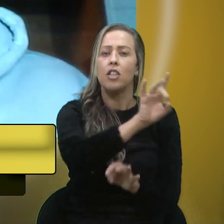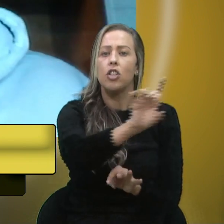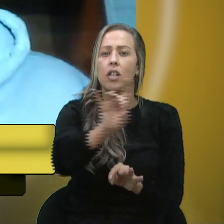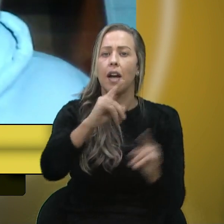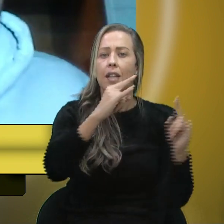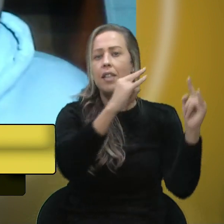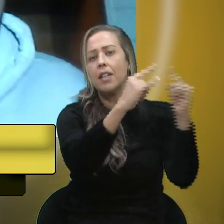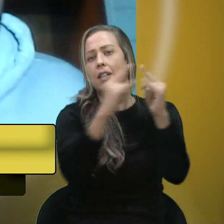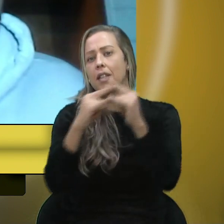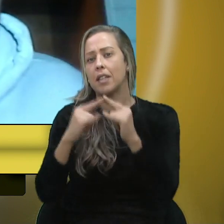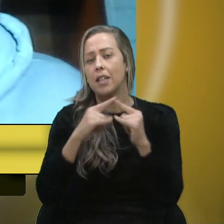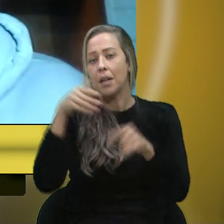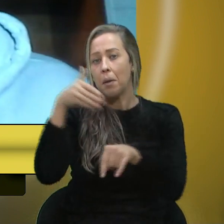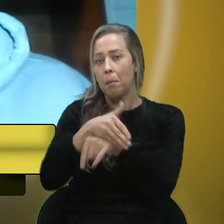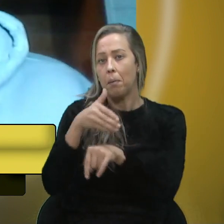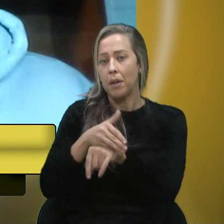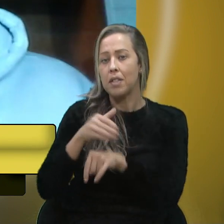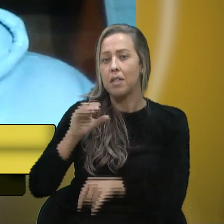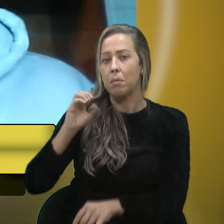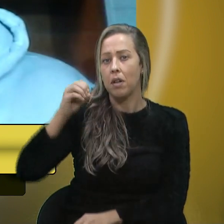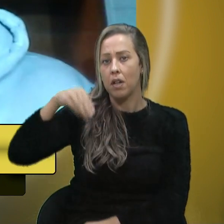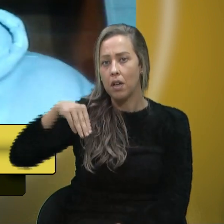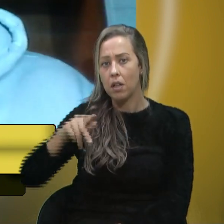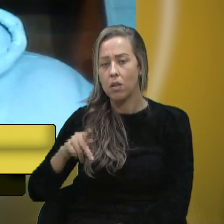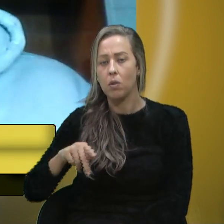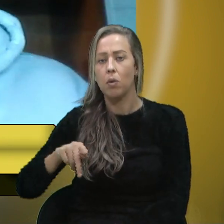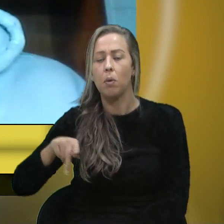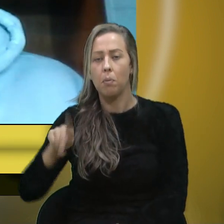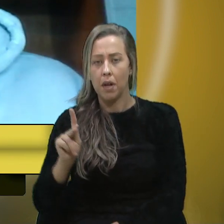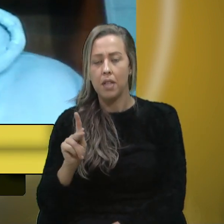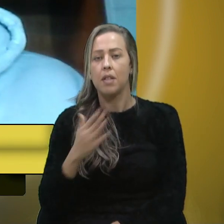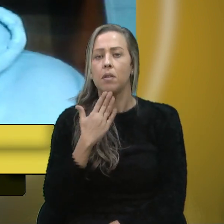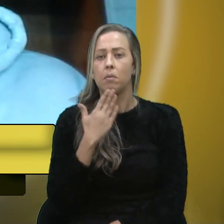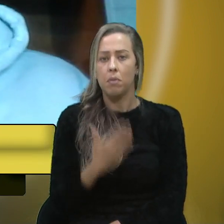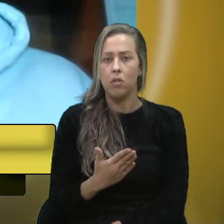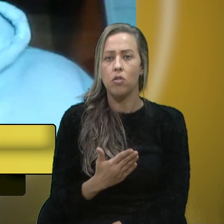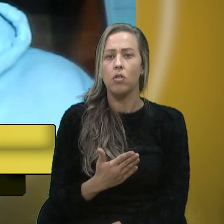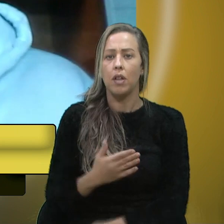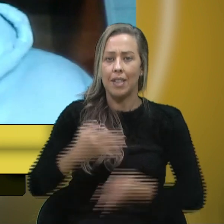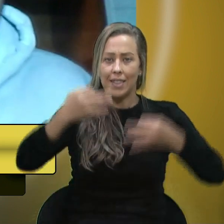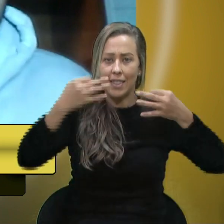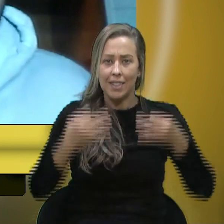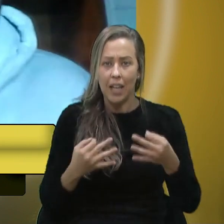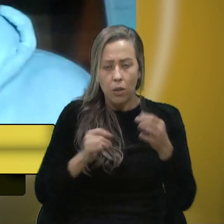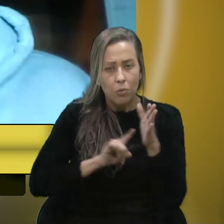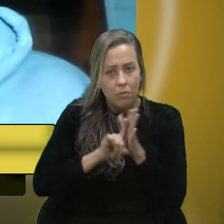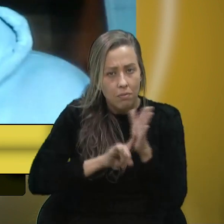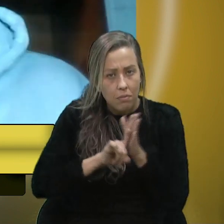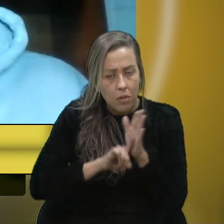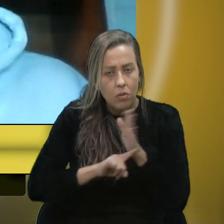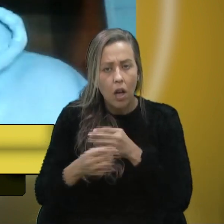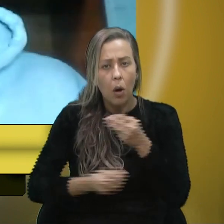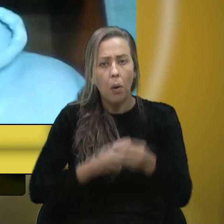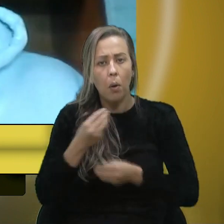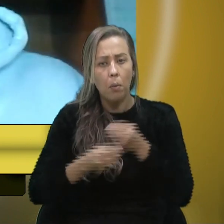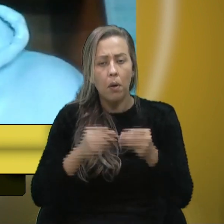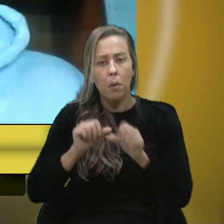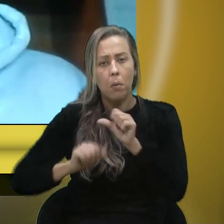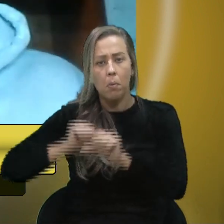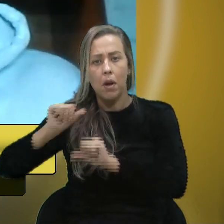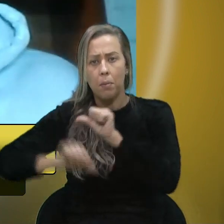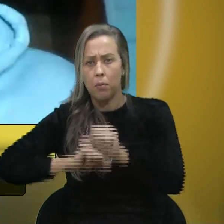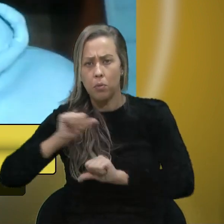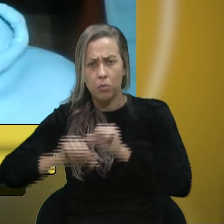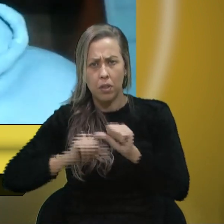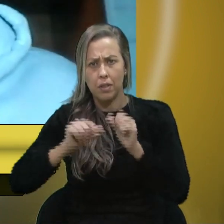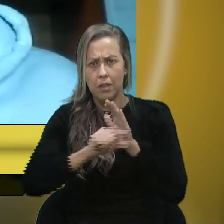participam do compac e solicitam de que sejam consultados sobre uma mudança tão